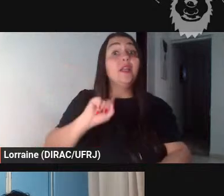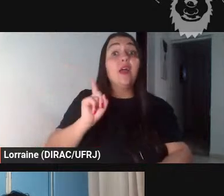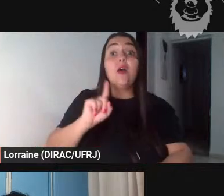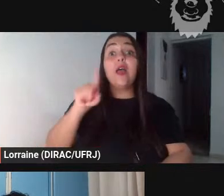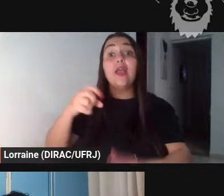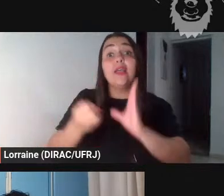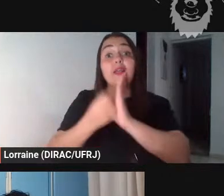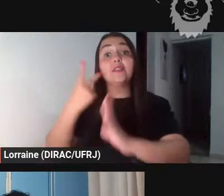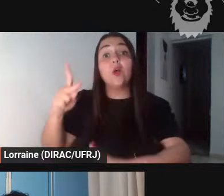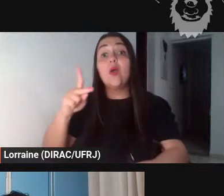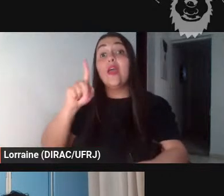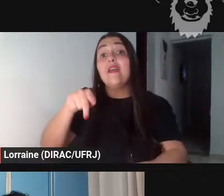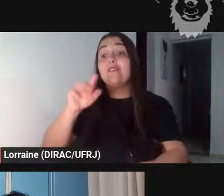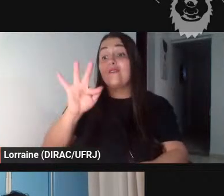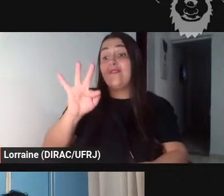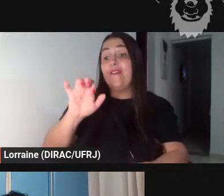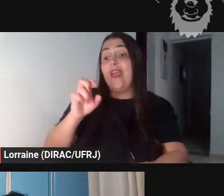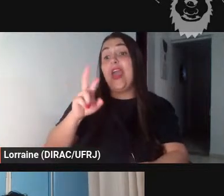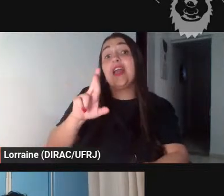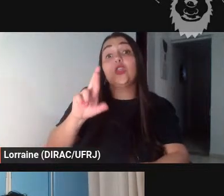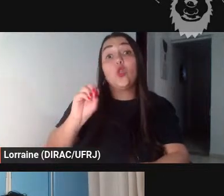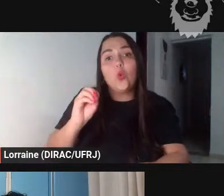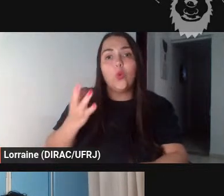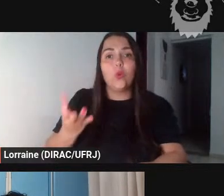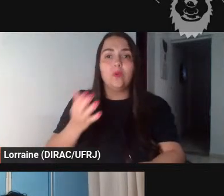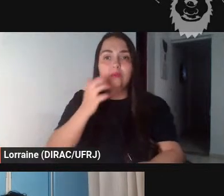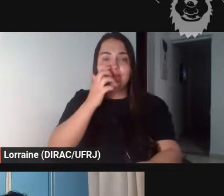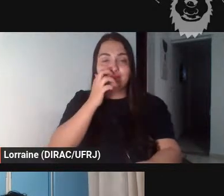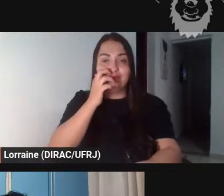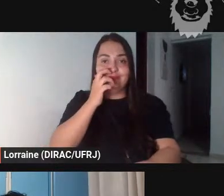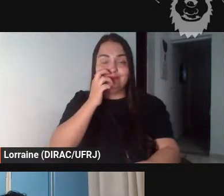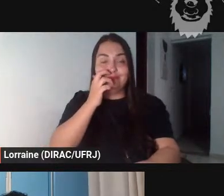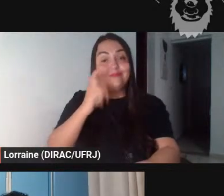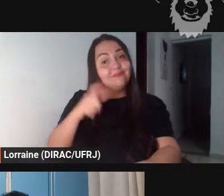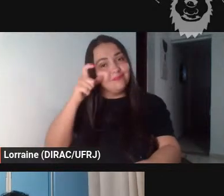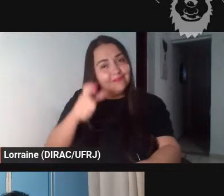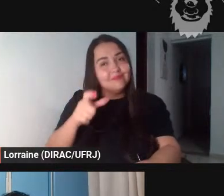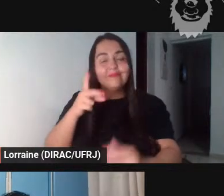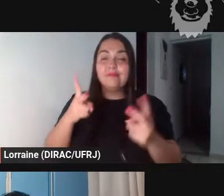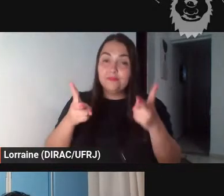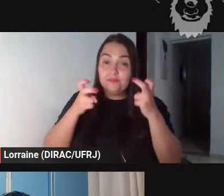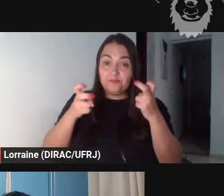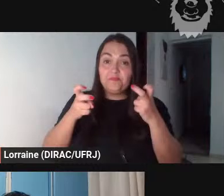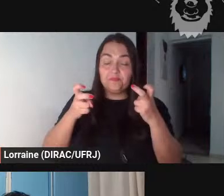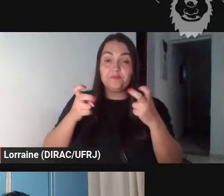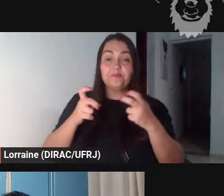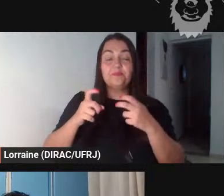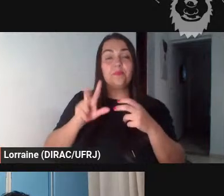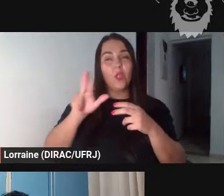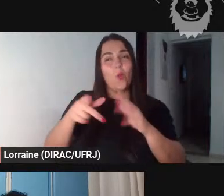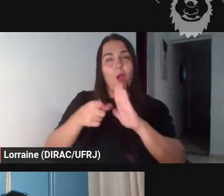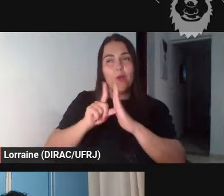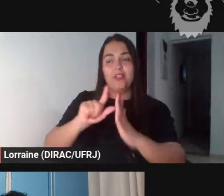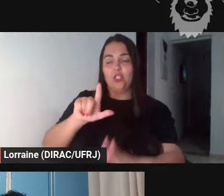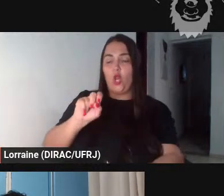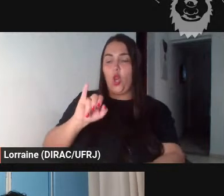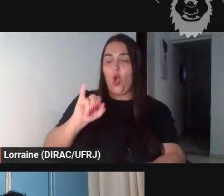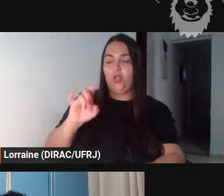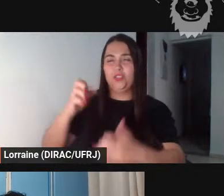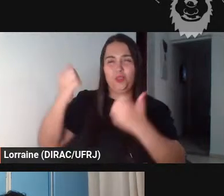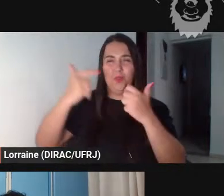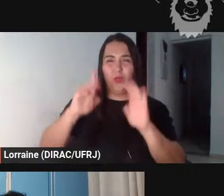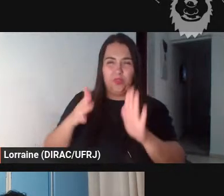então o que é interessante é que nesse momento como a Loide mencionou nesse